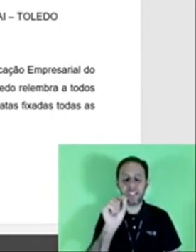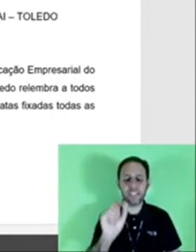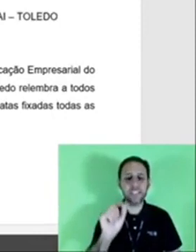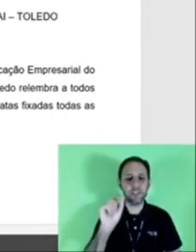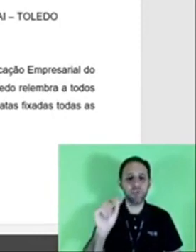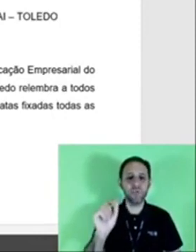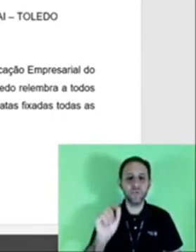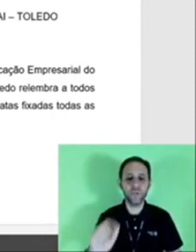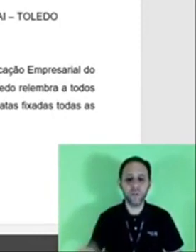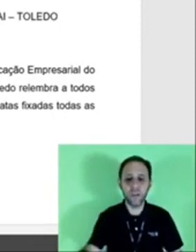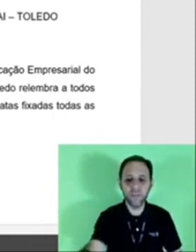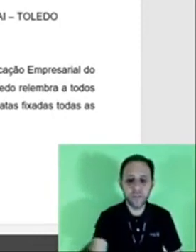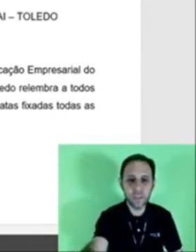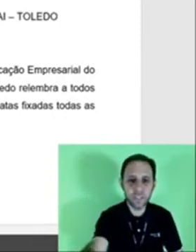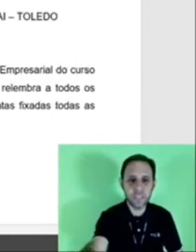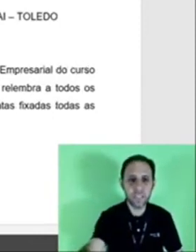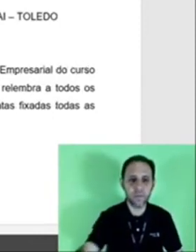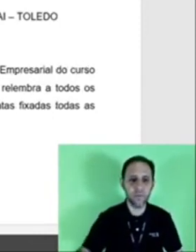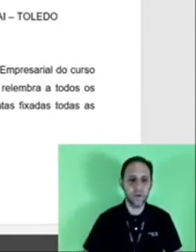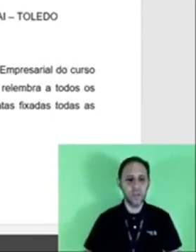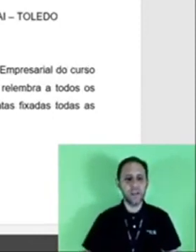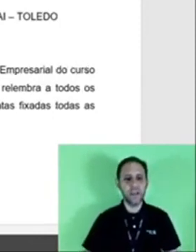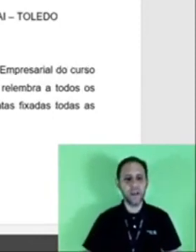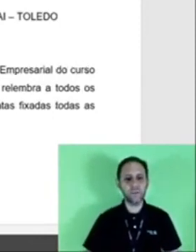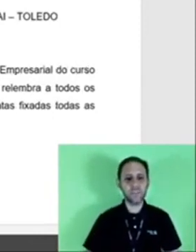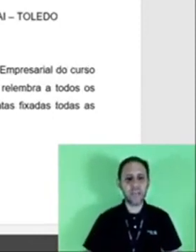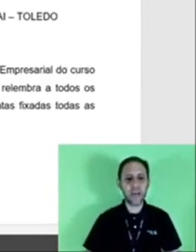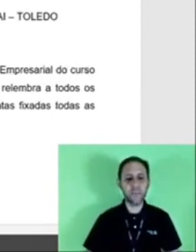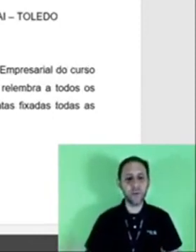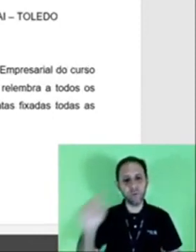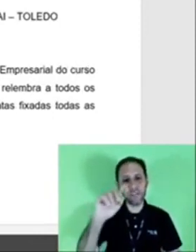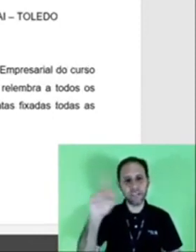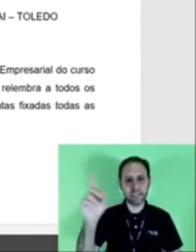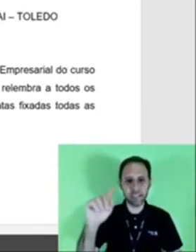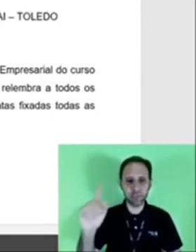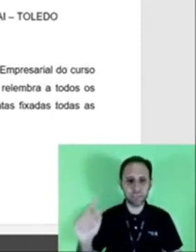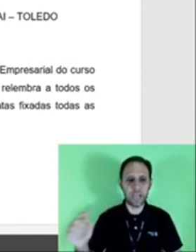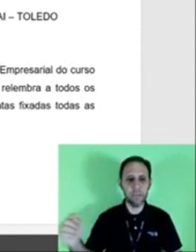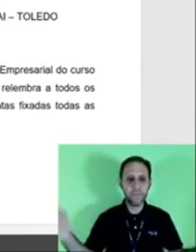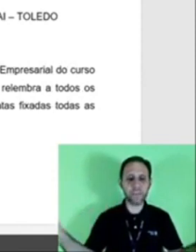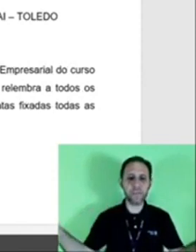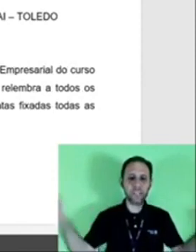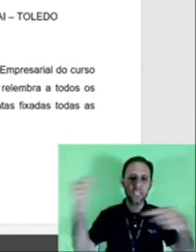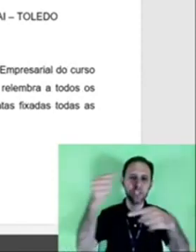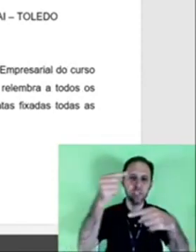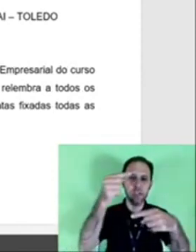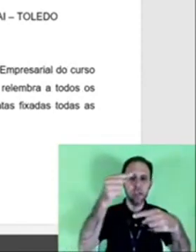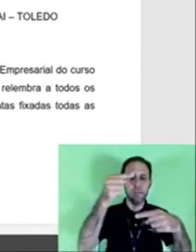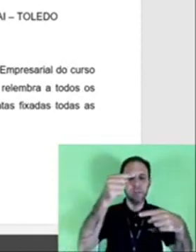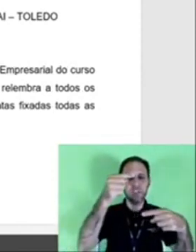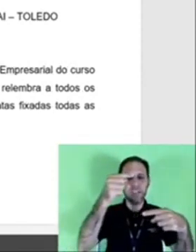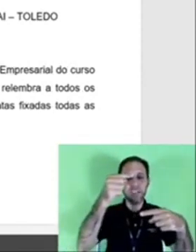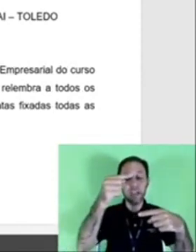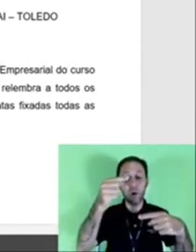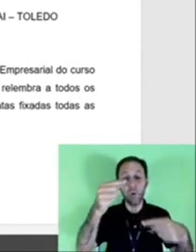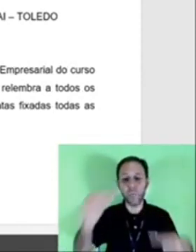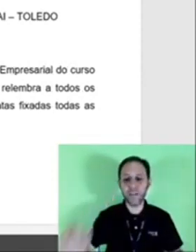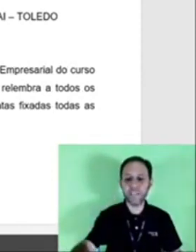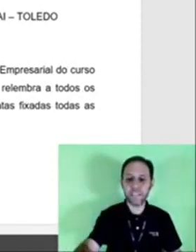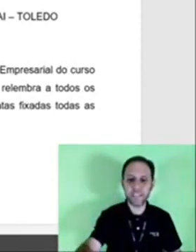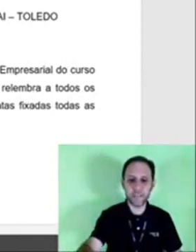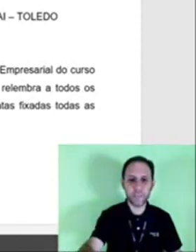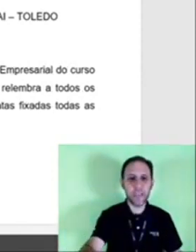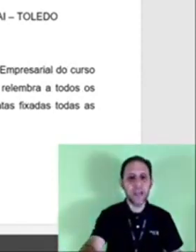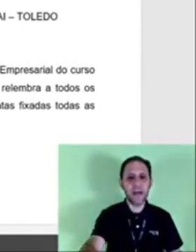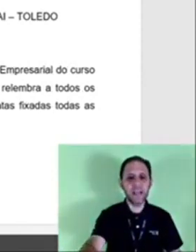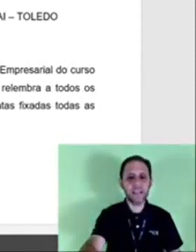tem aquela distância de um vírgula vinte e cinco né o tab ou vai estar escrito tab ou vai ter uma setinha pra direita ou